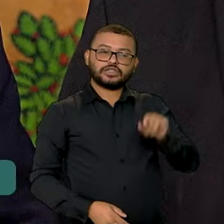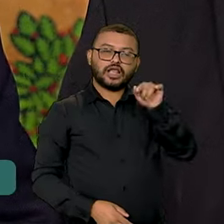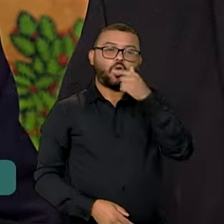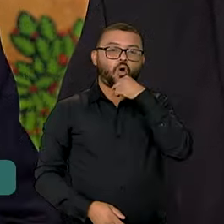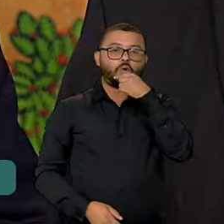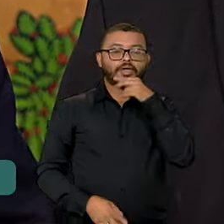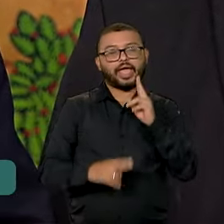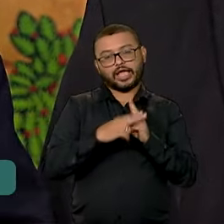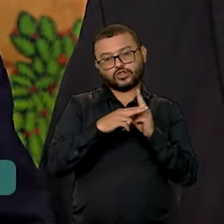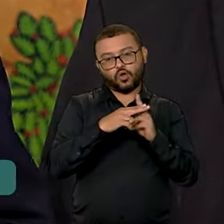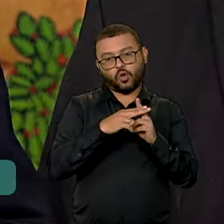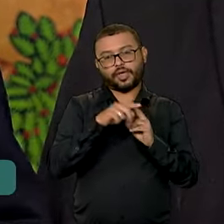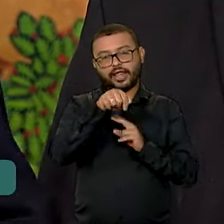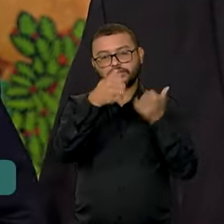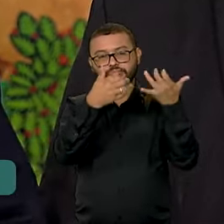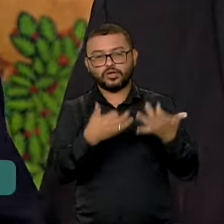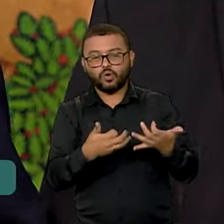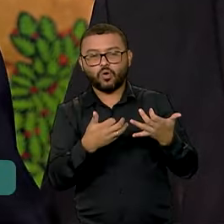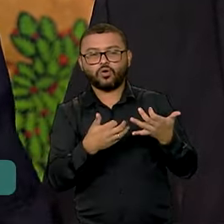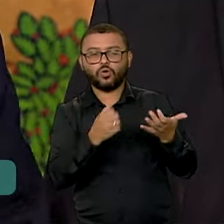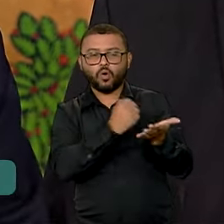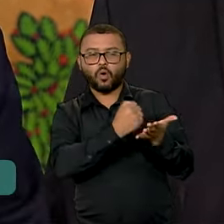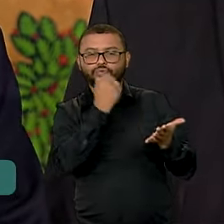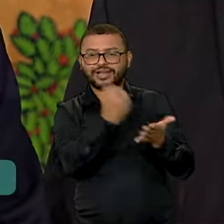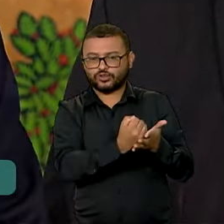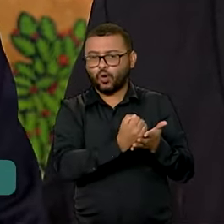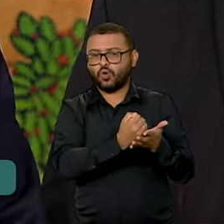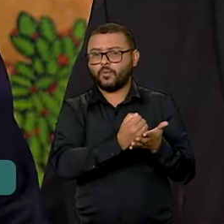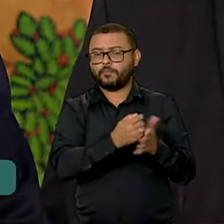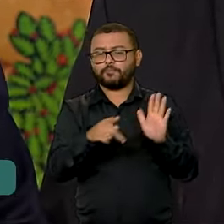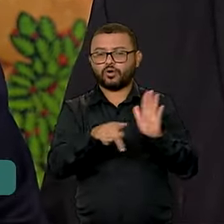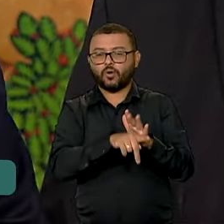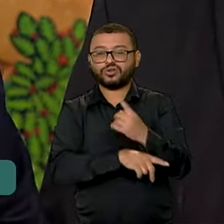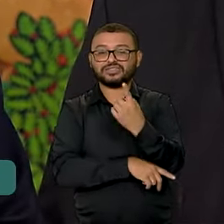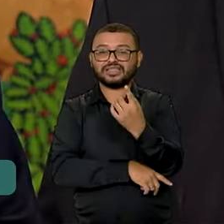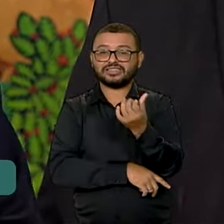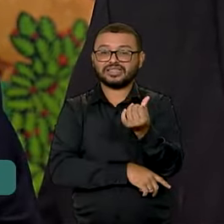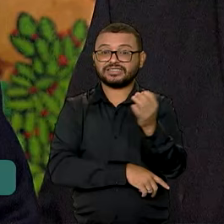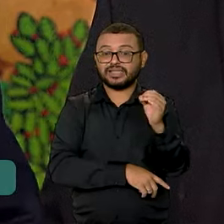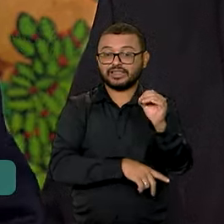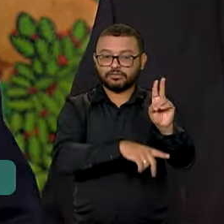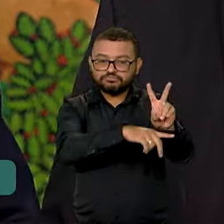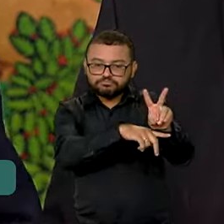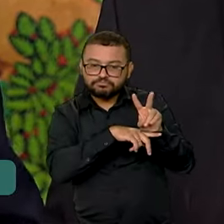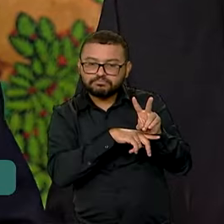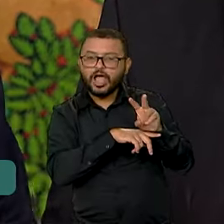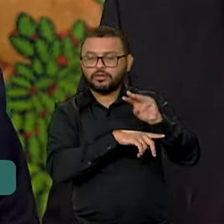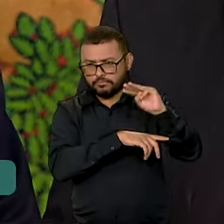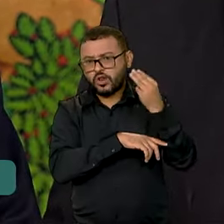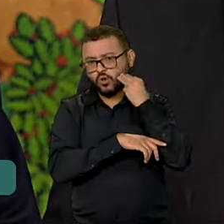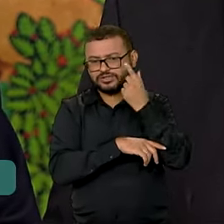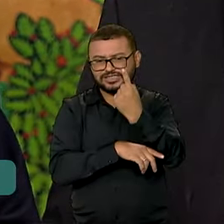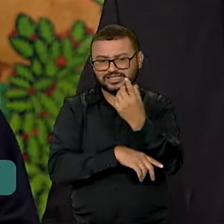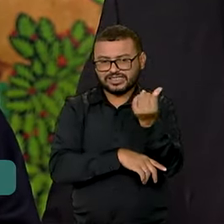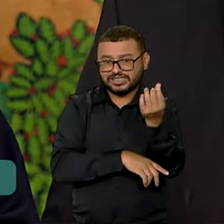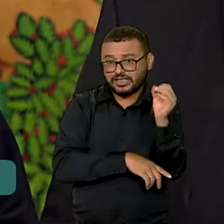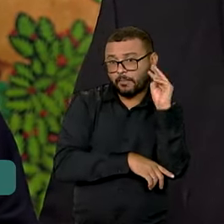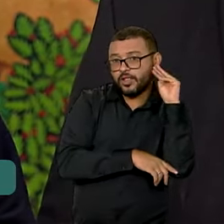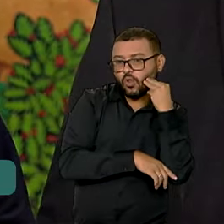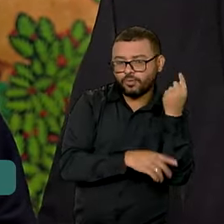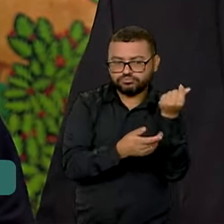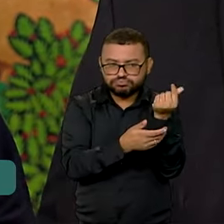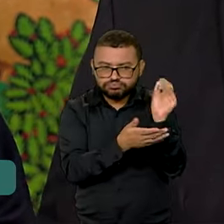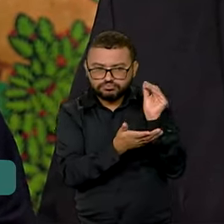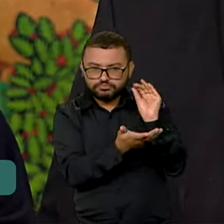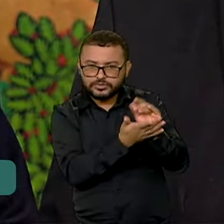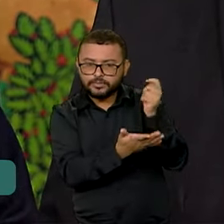Econômica Federal destacou a contratação de 160 milhões de reais pelo chamado PRONAMP Solidário, com 1